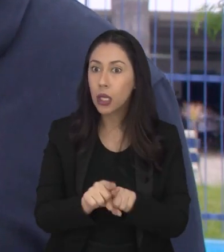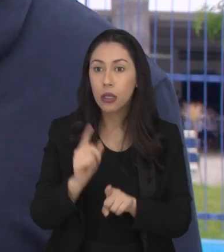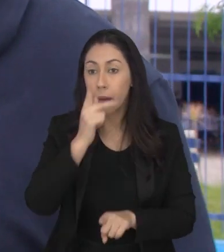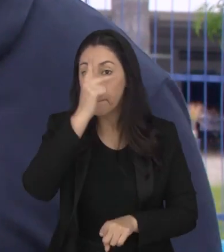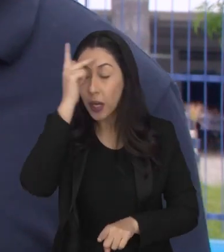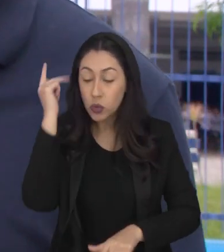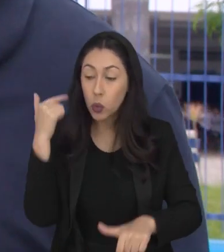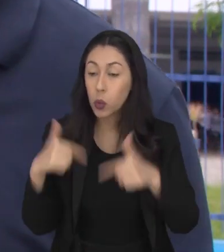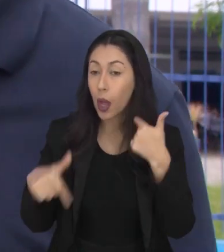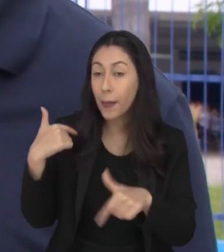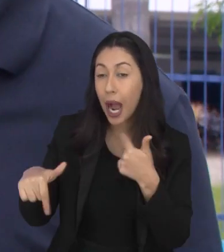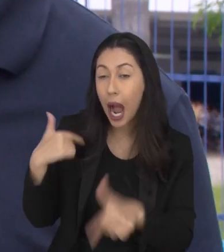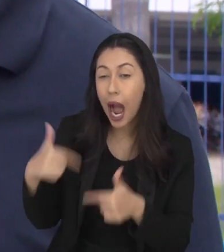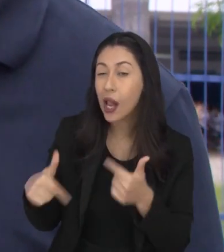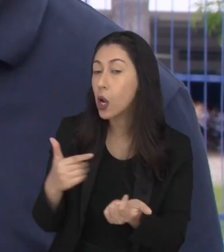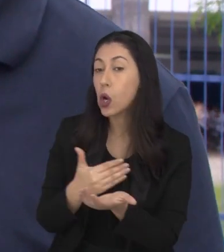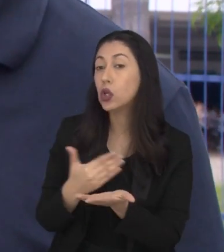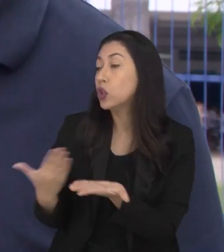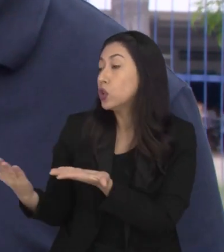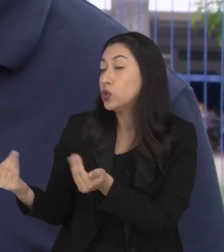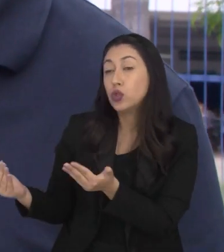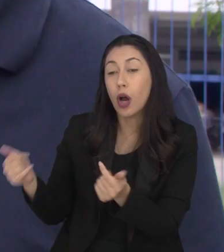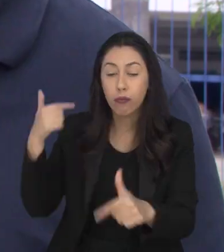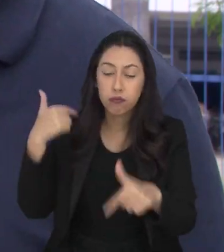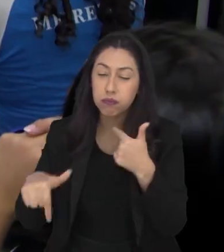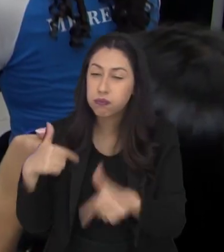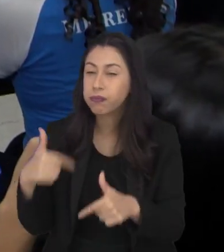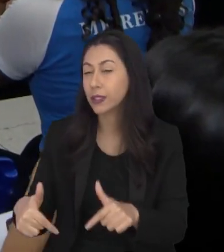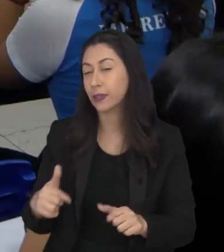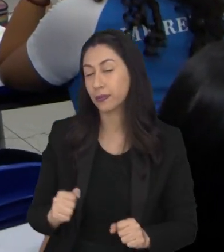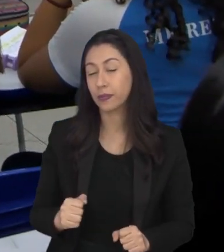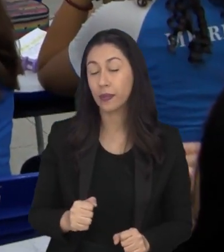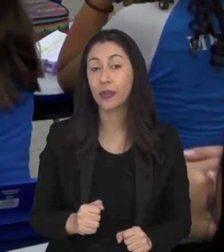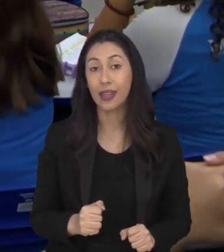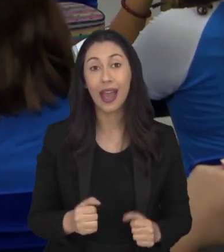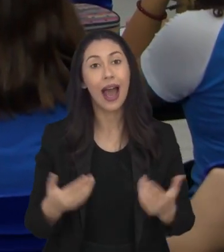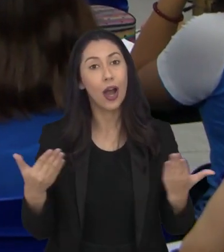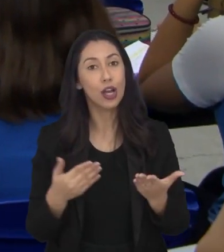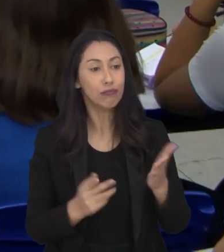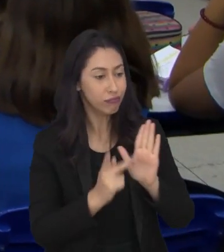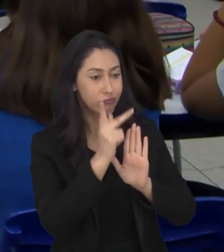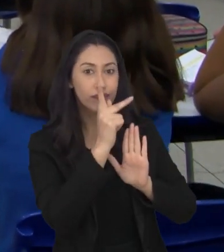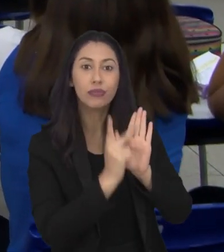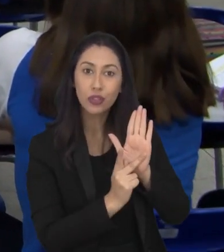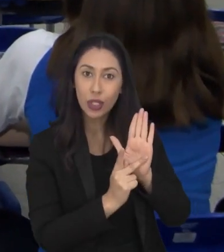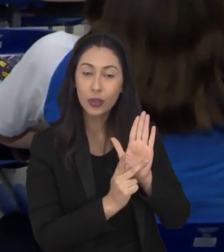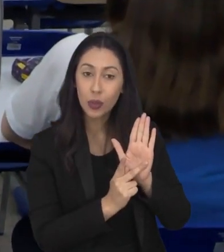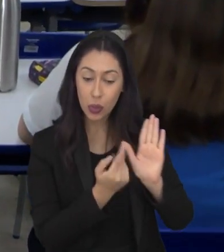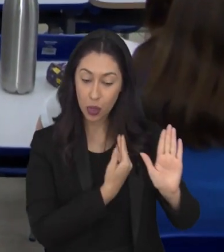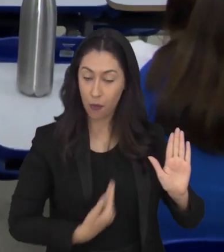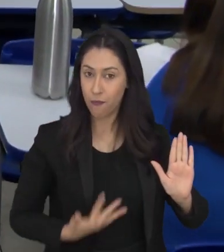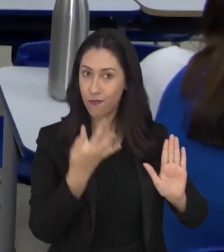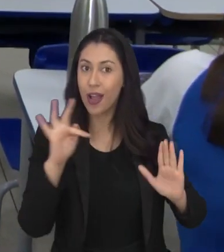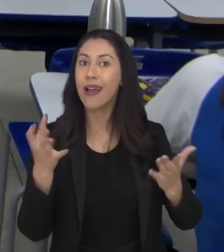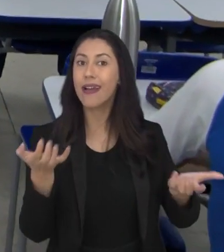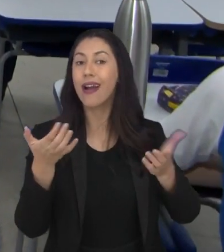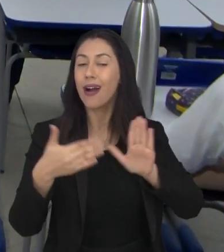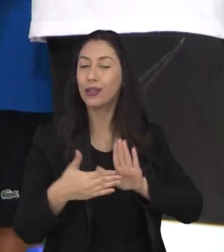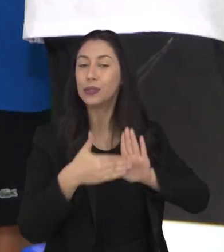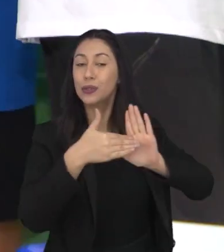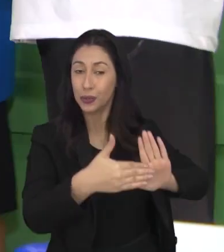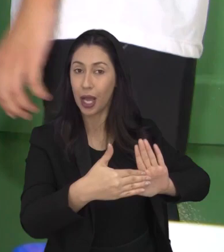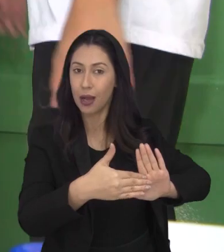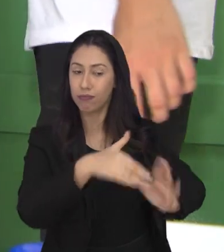que começaram muito cedo a jornada de trabalho. Mais um programa do governo federal quer tentar mudar essa realidade.